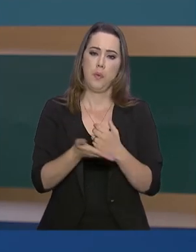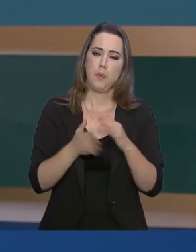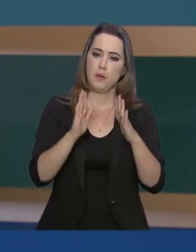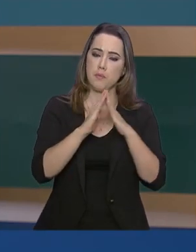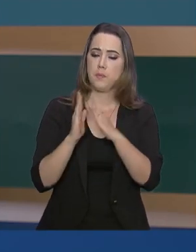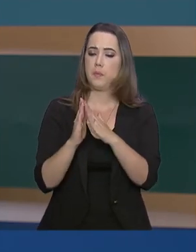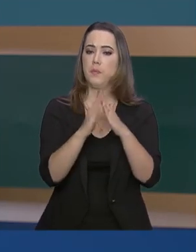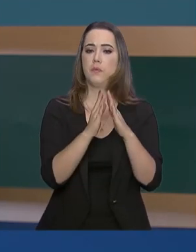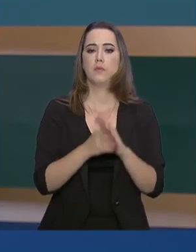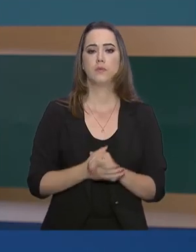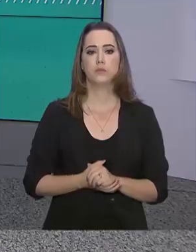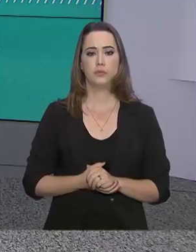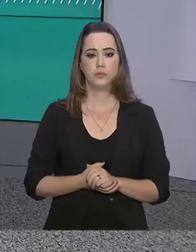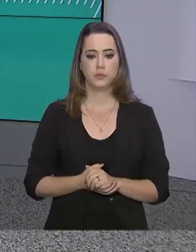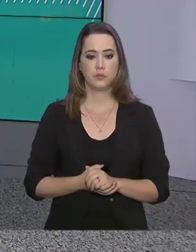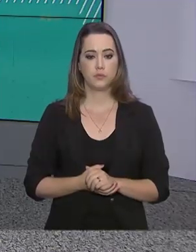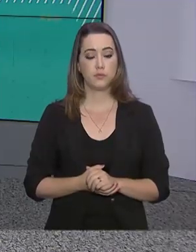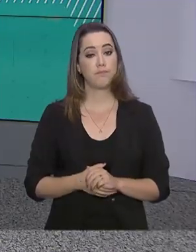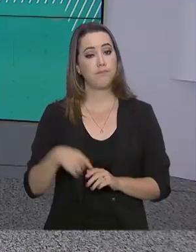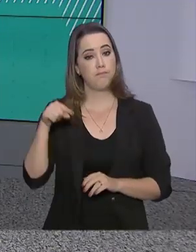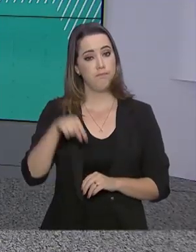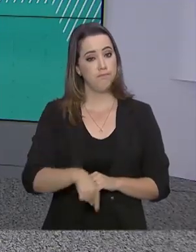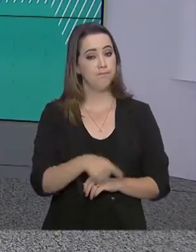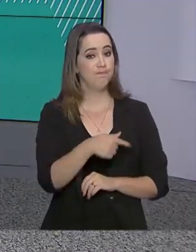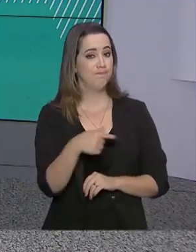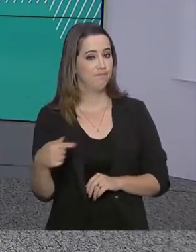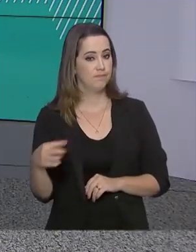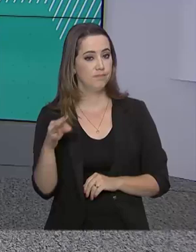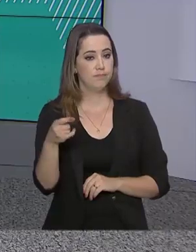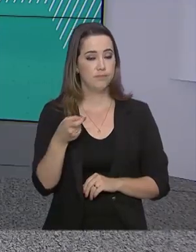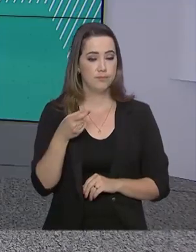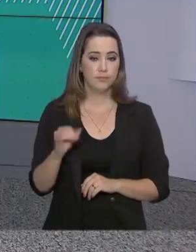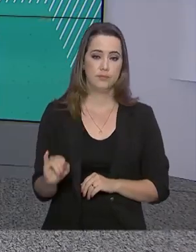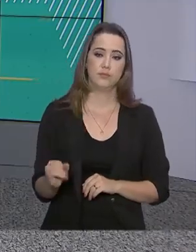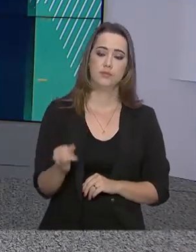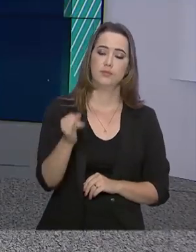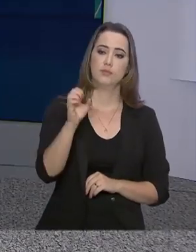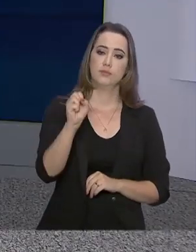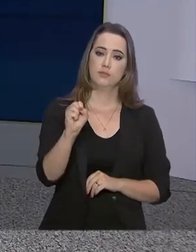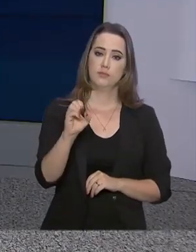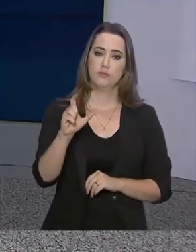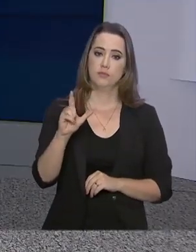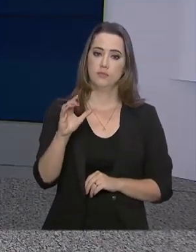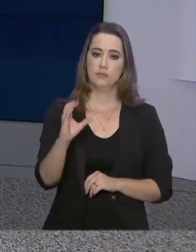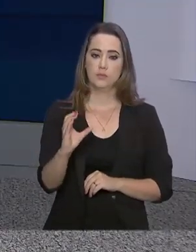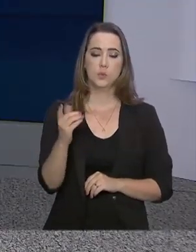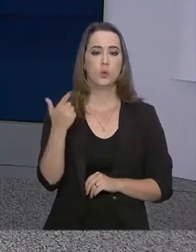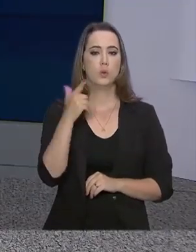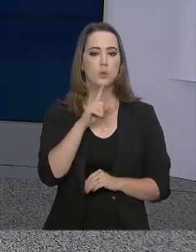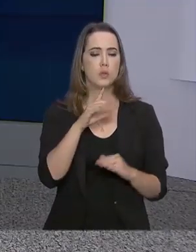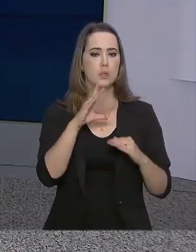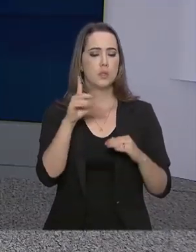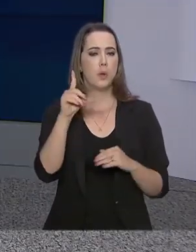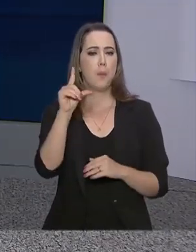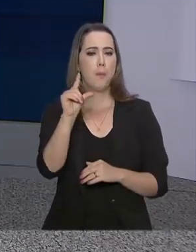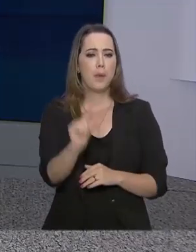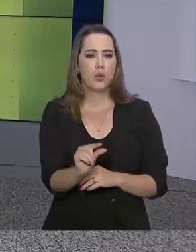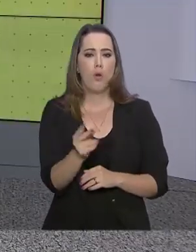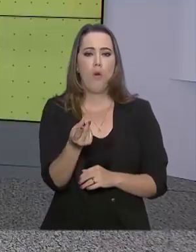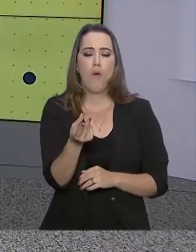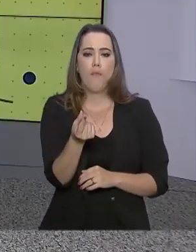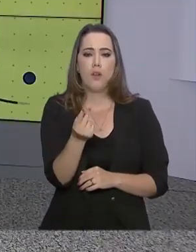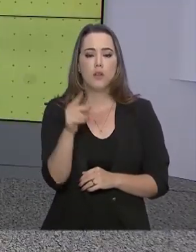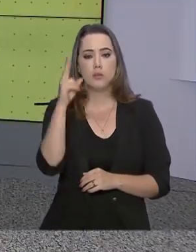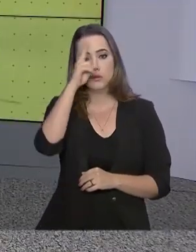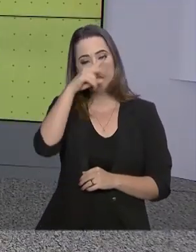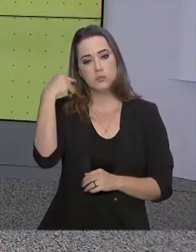e habitação popular. Nesta semana, a taxa básica de juros, a Selic, atingiu o nível mais baixo